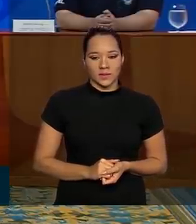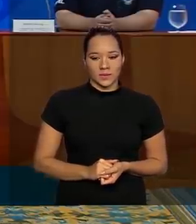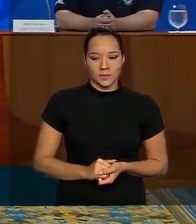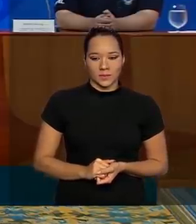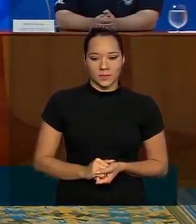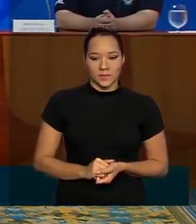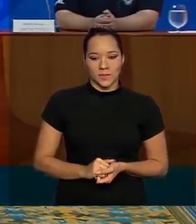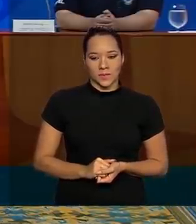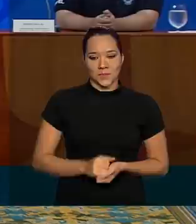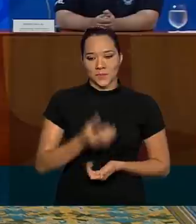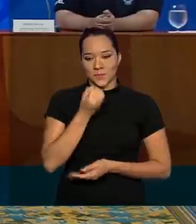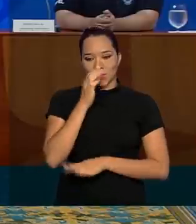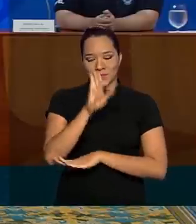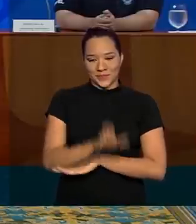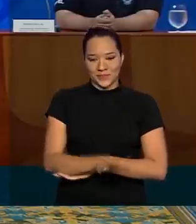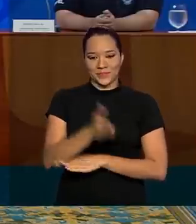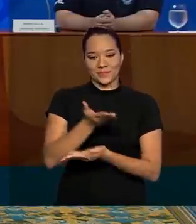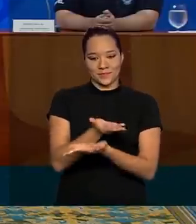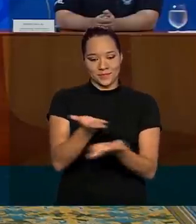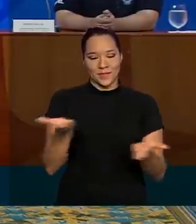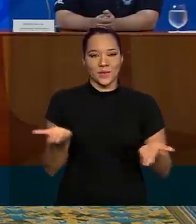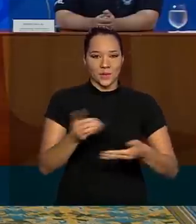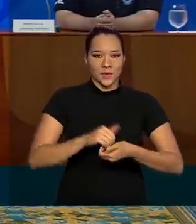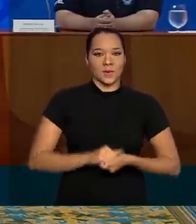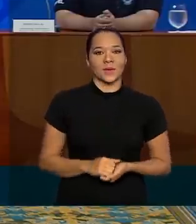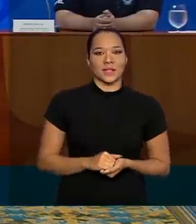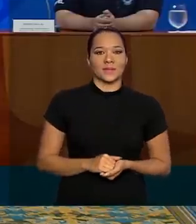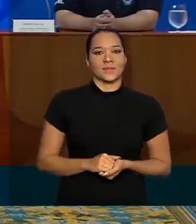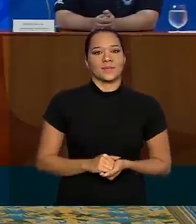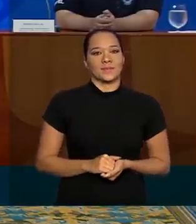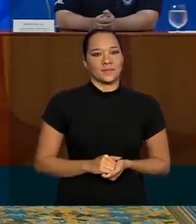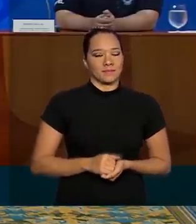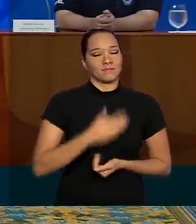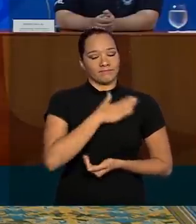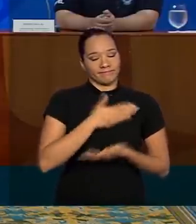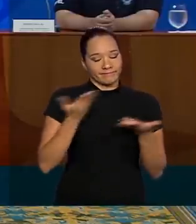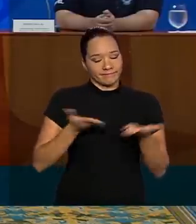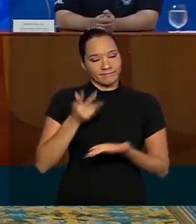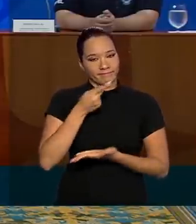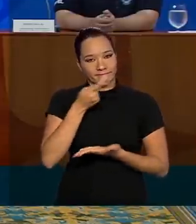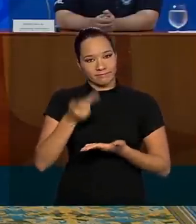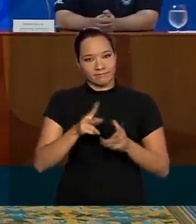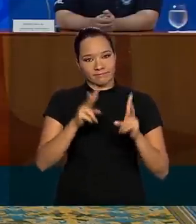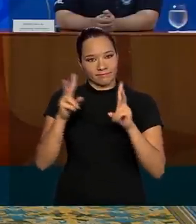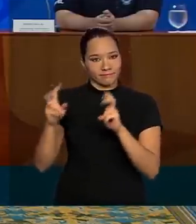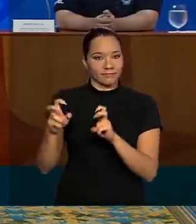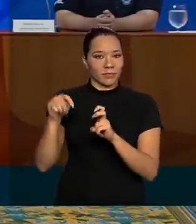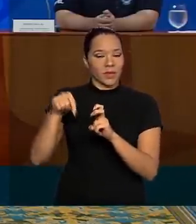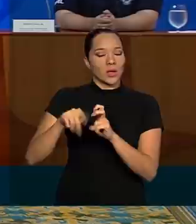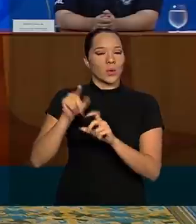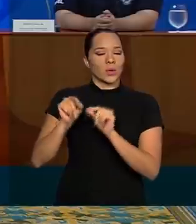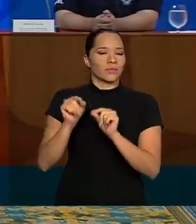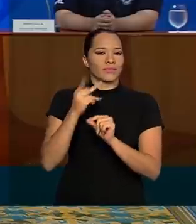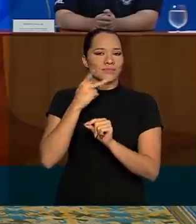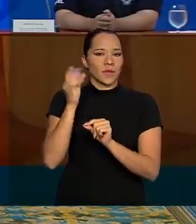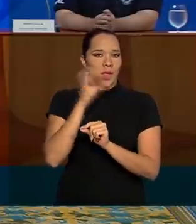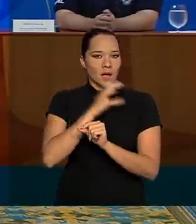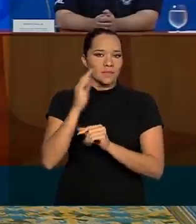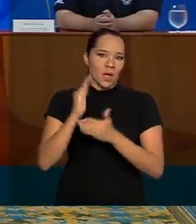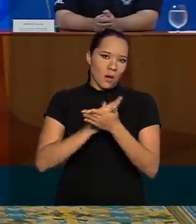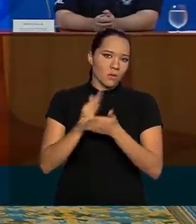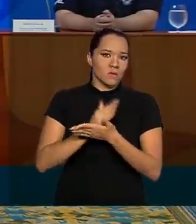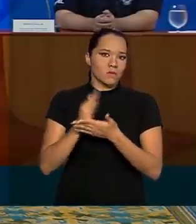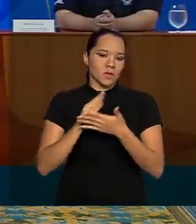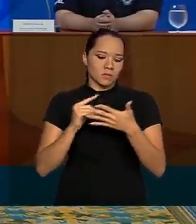Boa tarde, senhoras e senhores. Gostaria de abordar agora, de forma relativamente breve, algumas questões